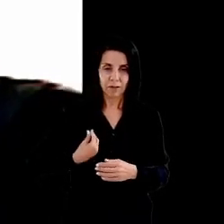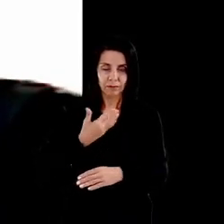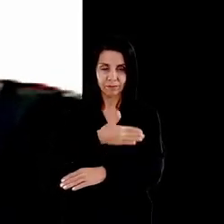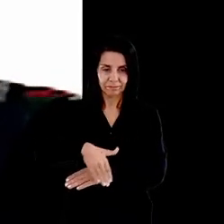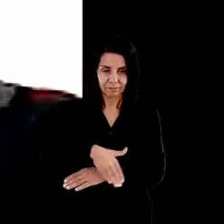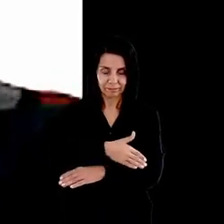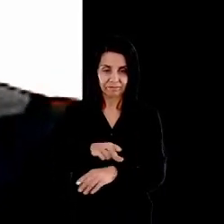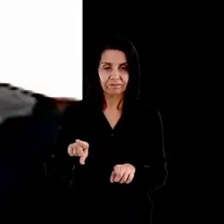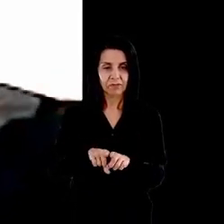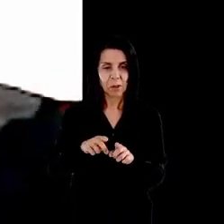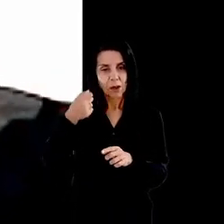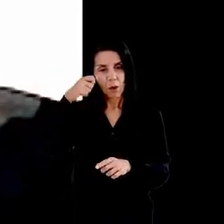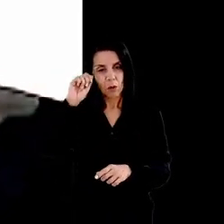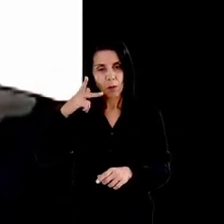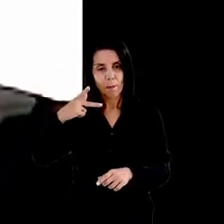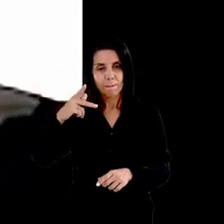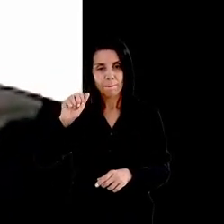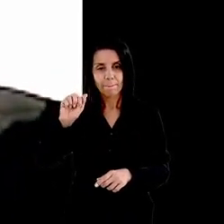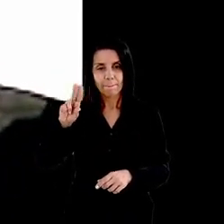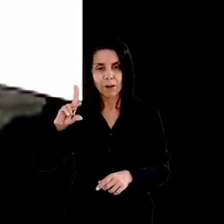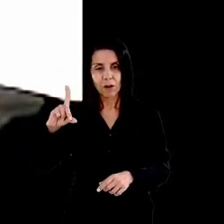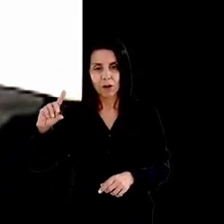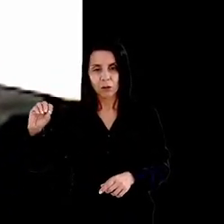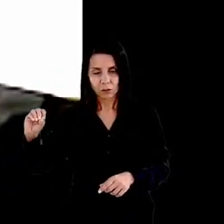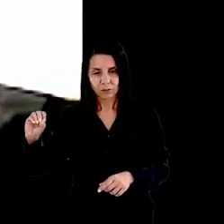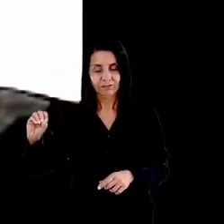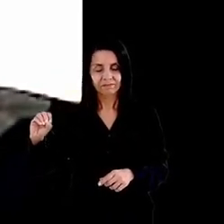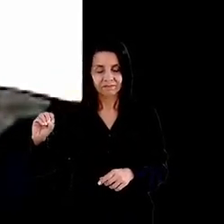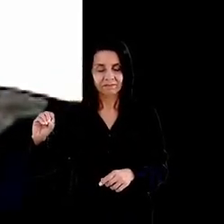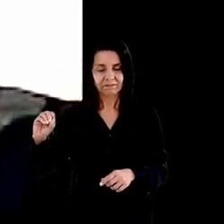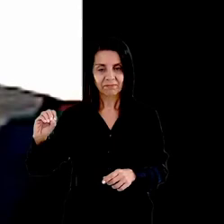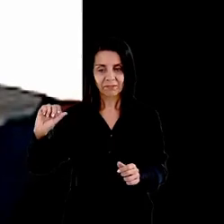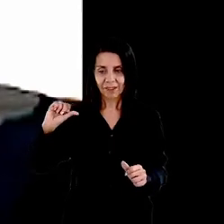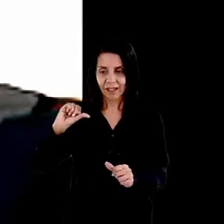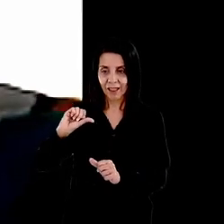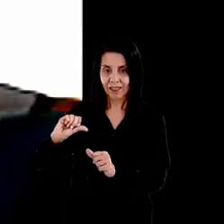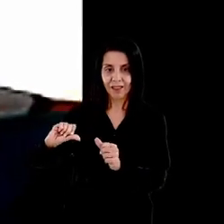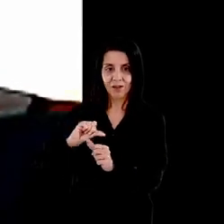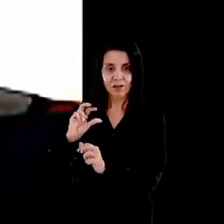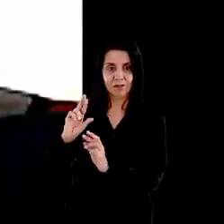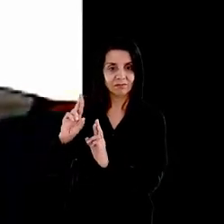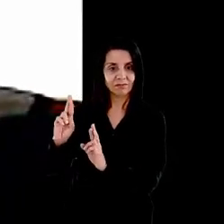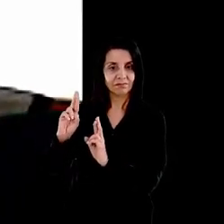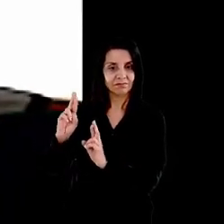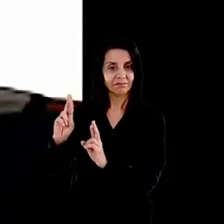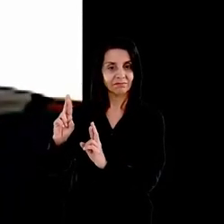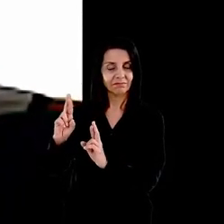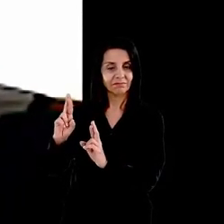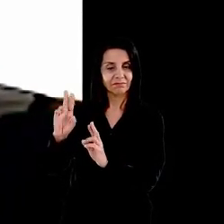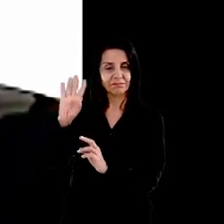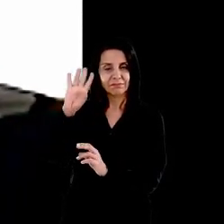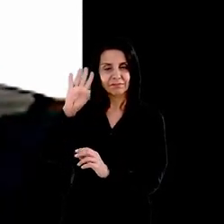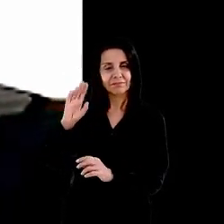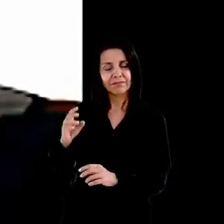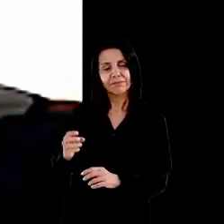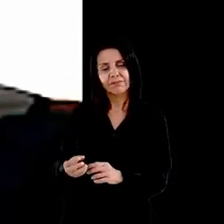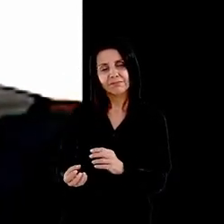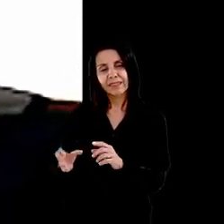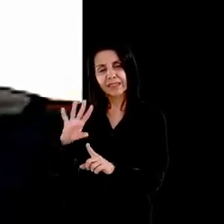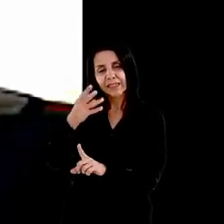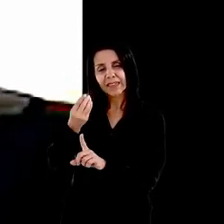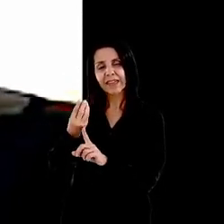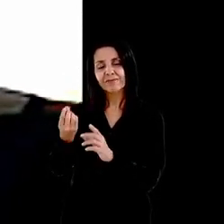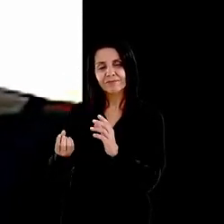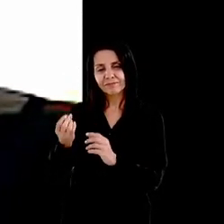fala que essa esperança tem um caráter transformador do mundo porque ela é esperança ativa e criativa que ela é